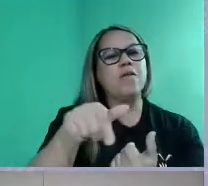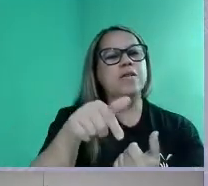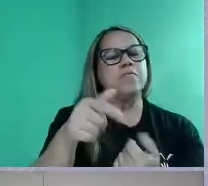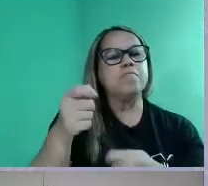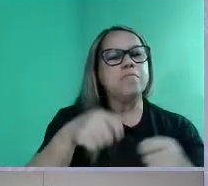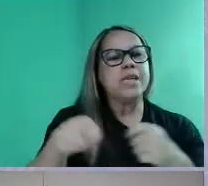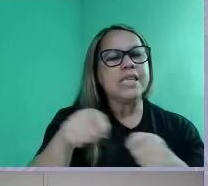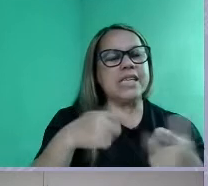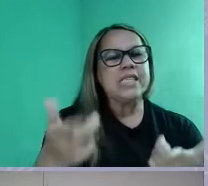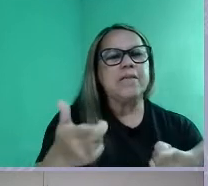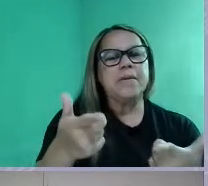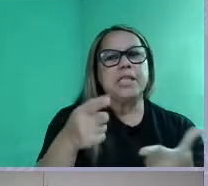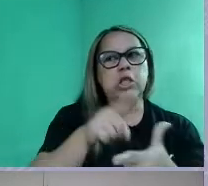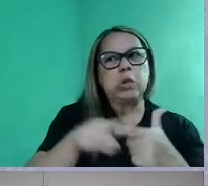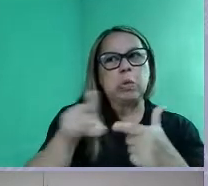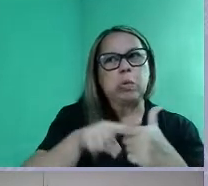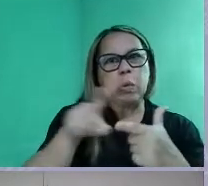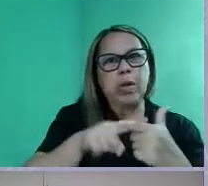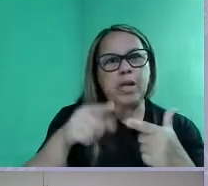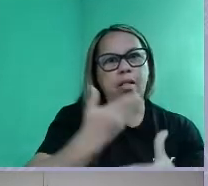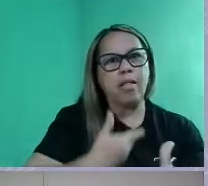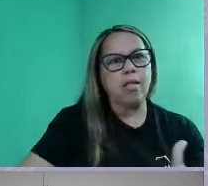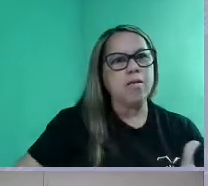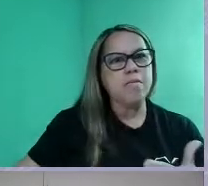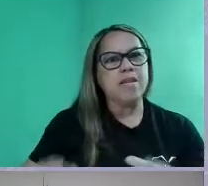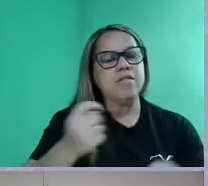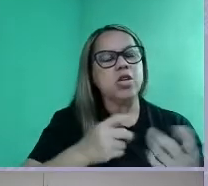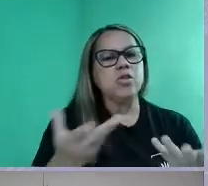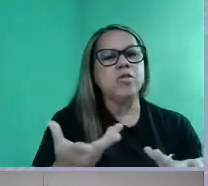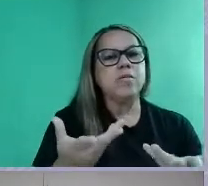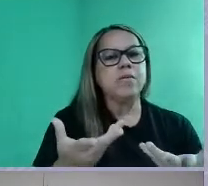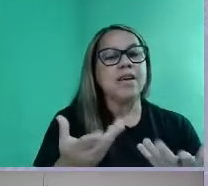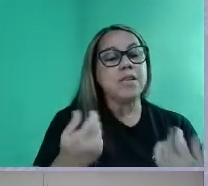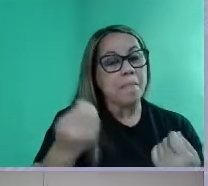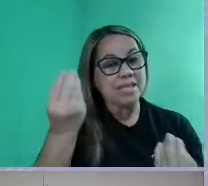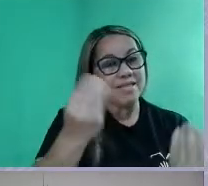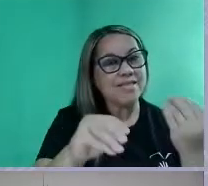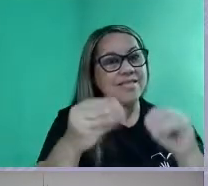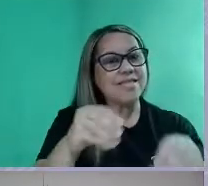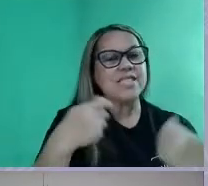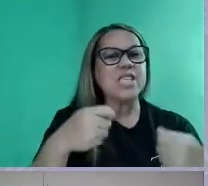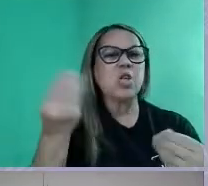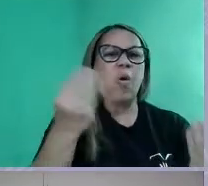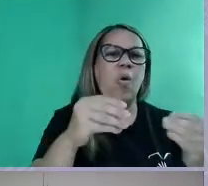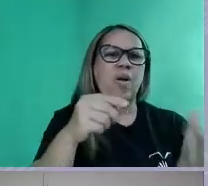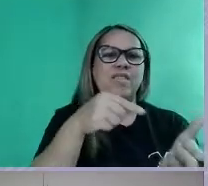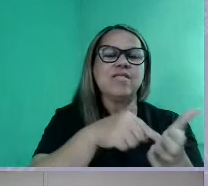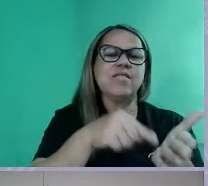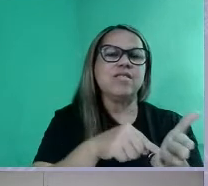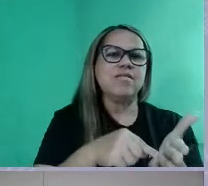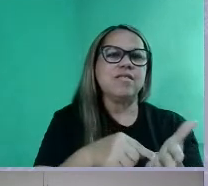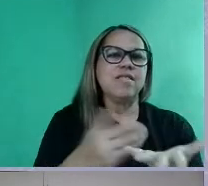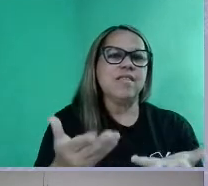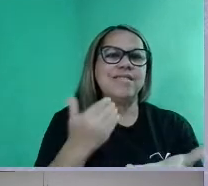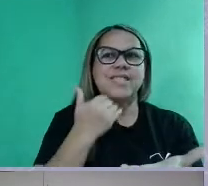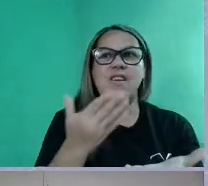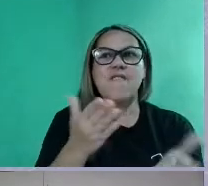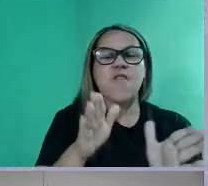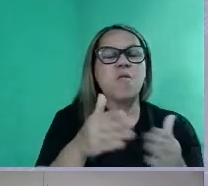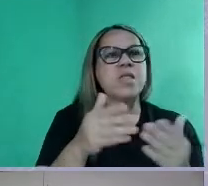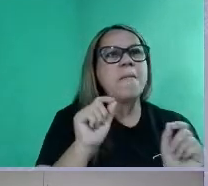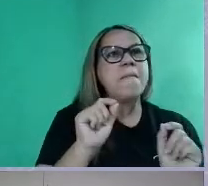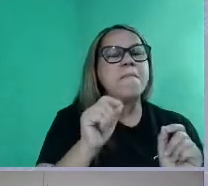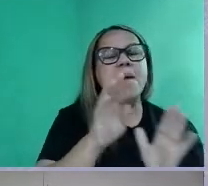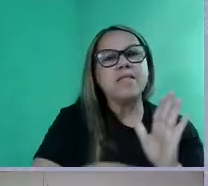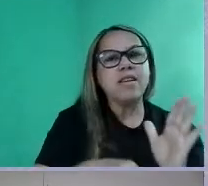econômica do Brasil, né? Isso é que tem que ser dito. Então, sem foco temático, seria isso, certo? E um foco